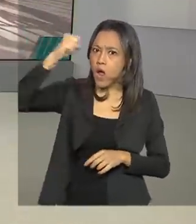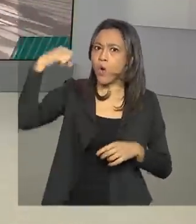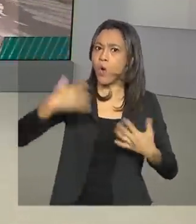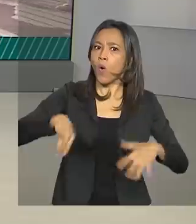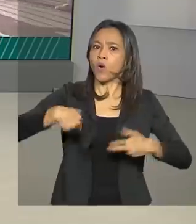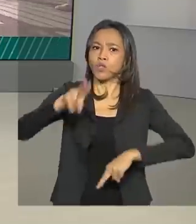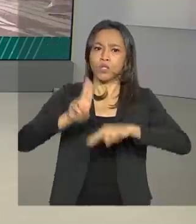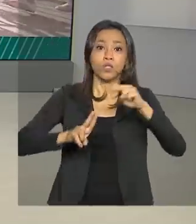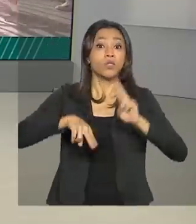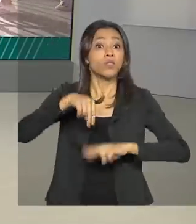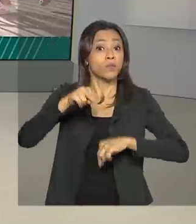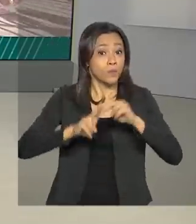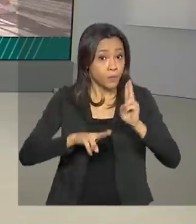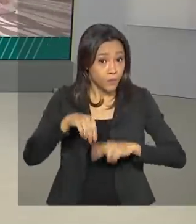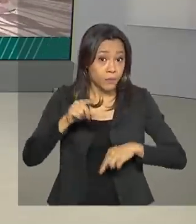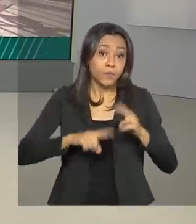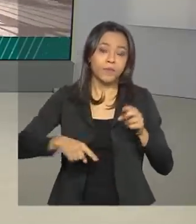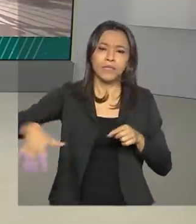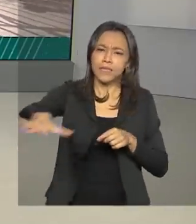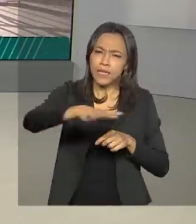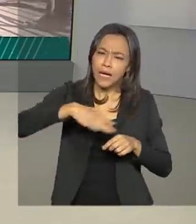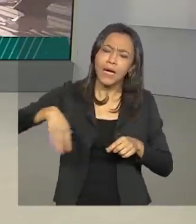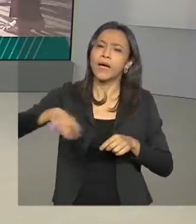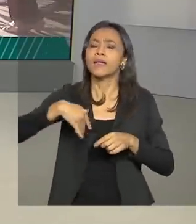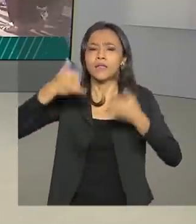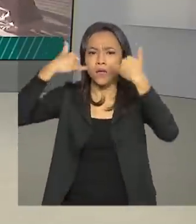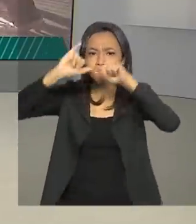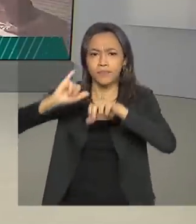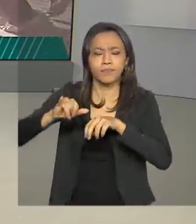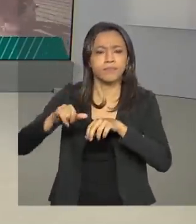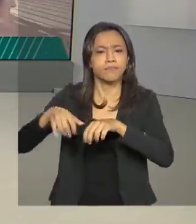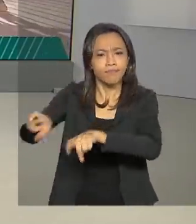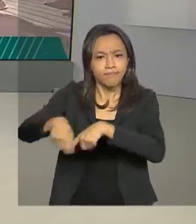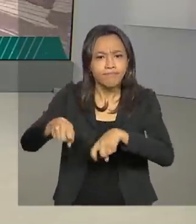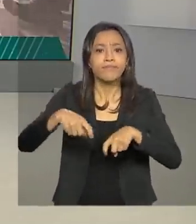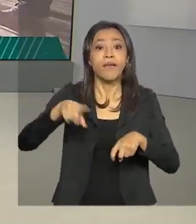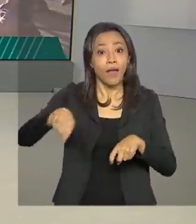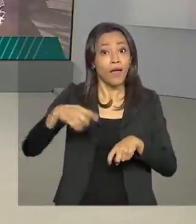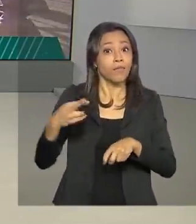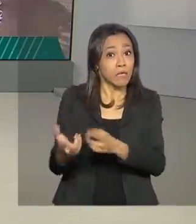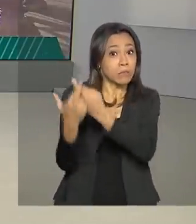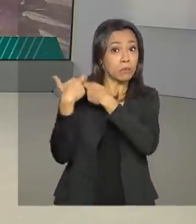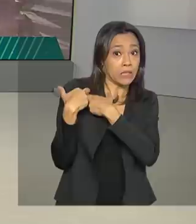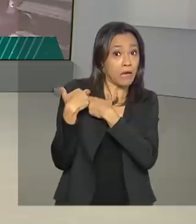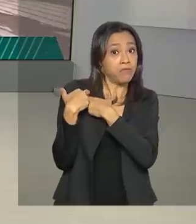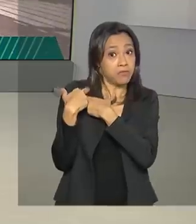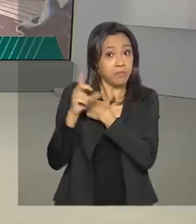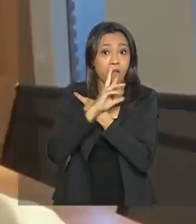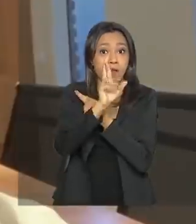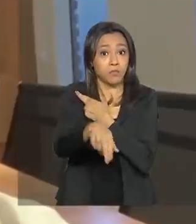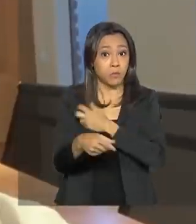e alta nas vendas de produtos agropecuários são apontadas como responsáveis pelo resultado positivo.